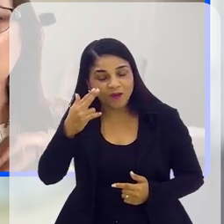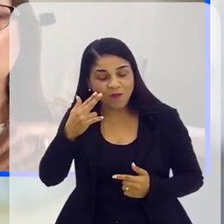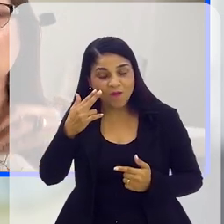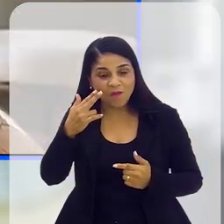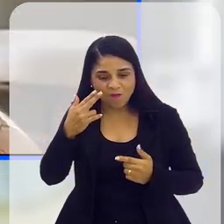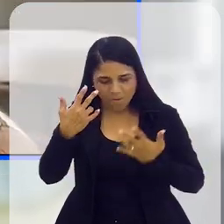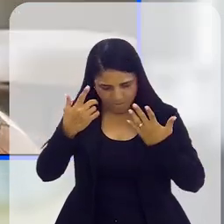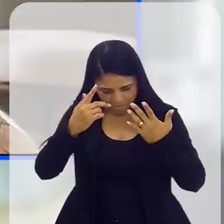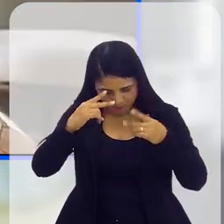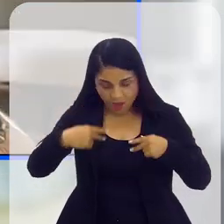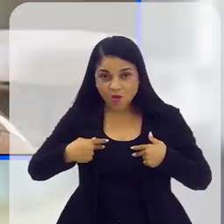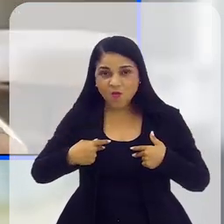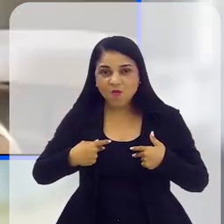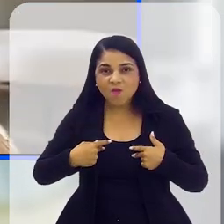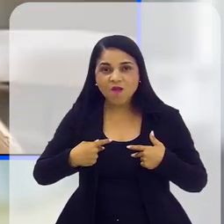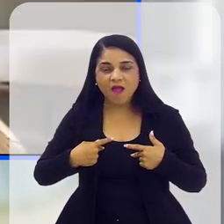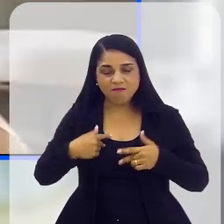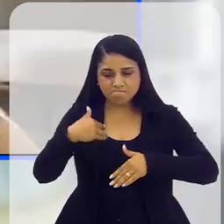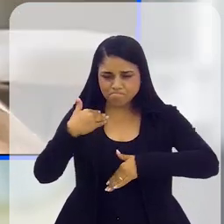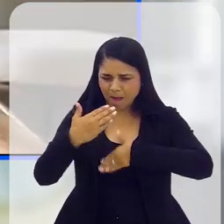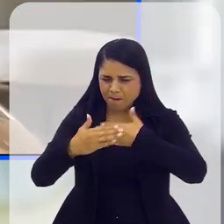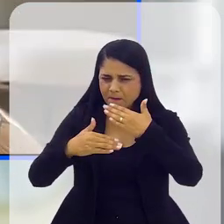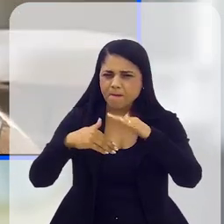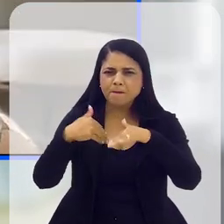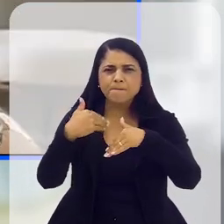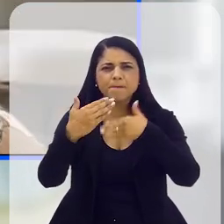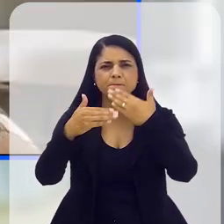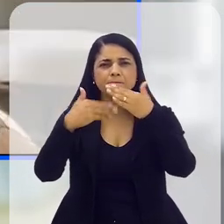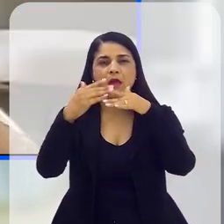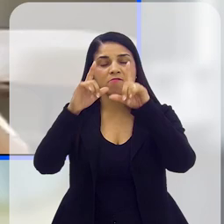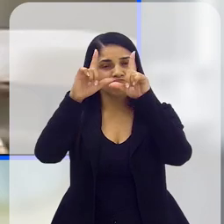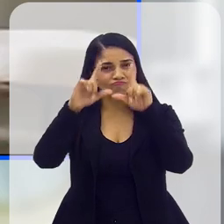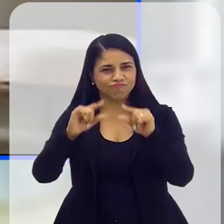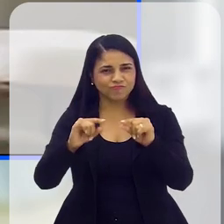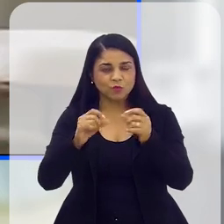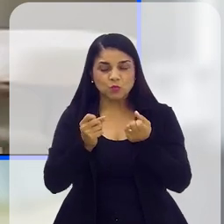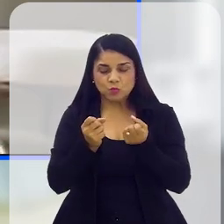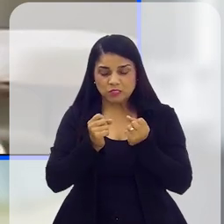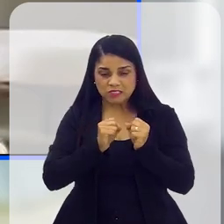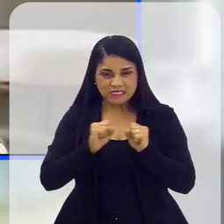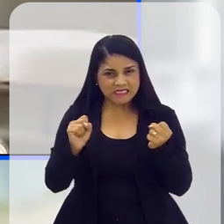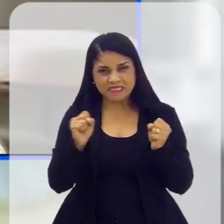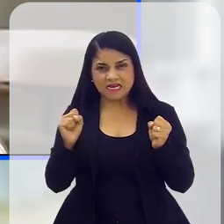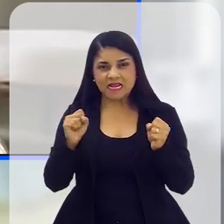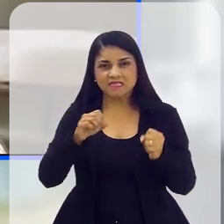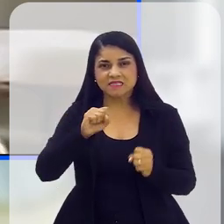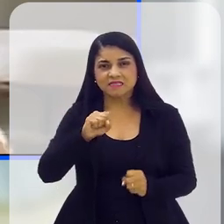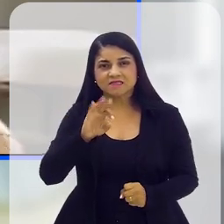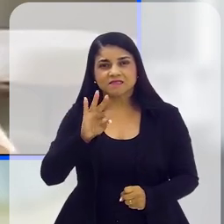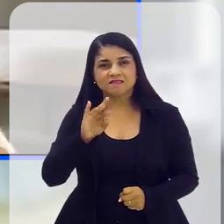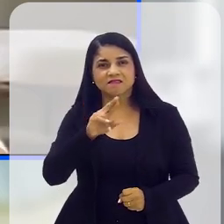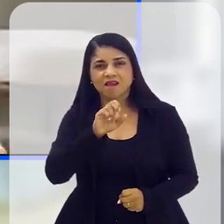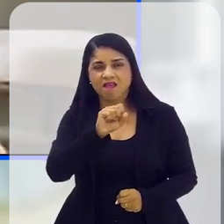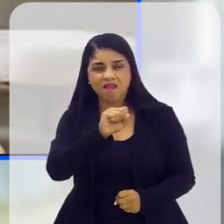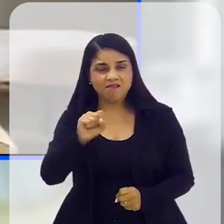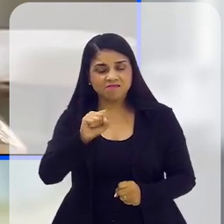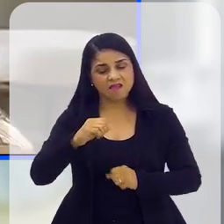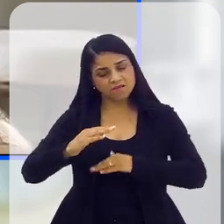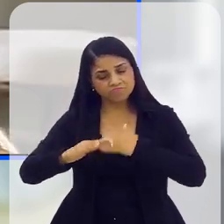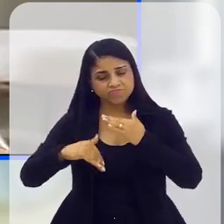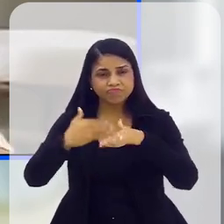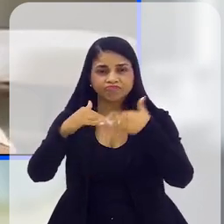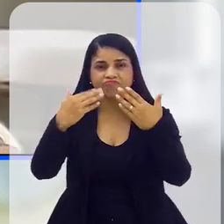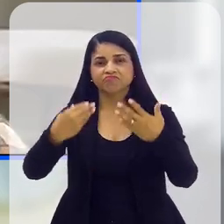isso tende a ser muito mais produtivo, com uma redução de estresse muito maior e ele acaba fluindo de maneira muito